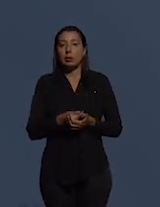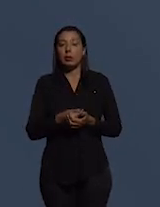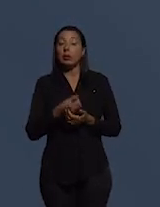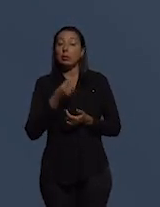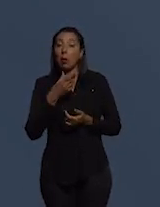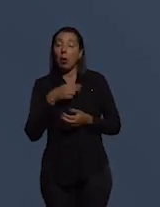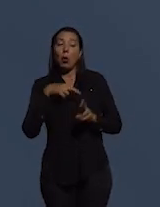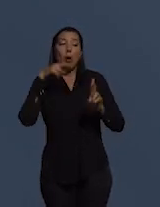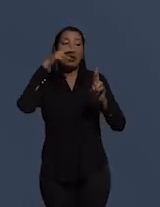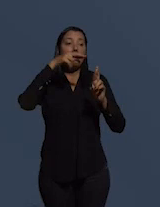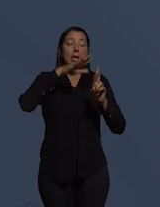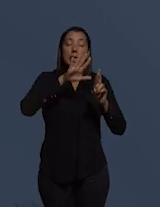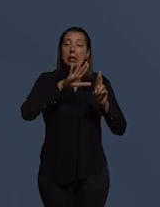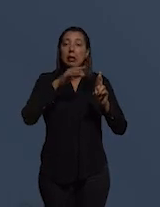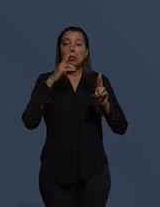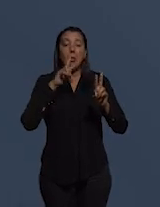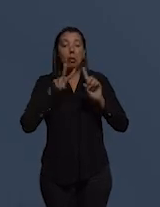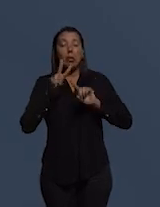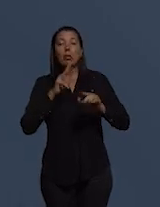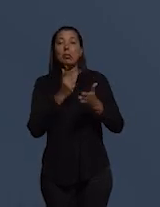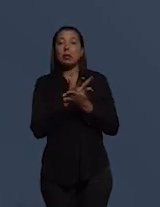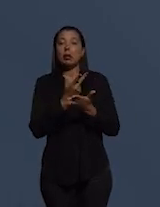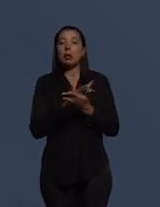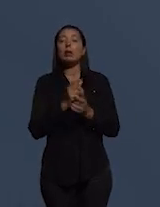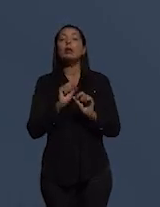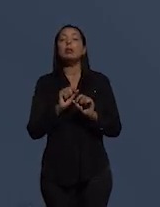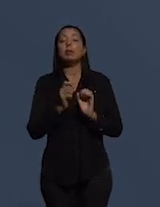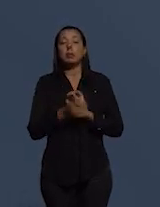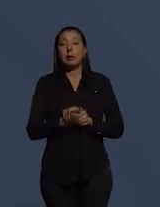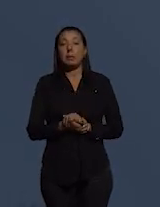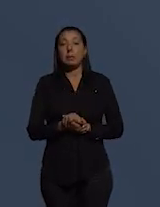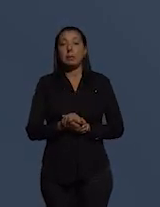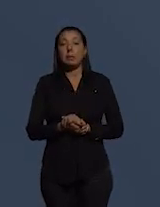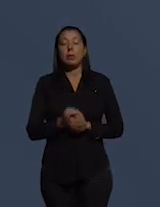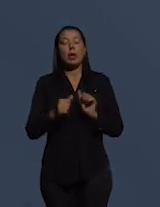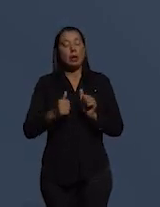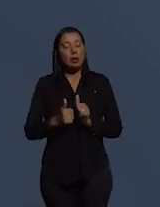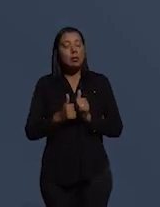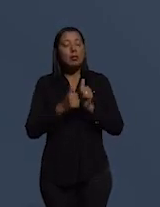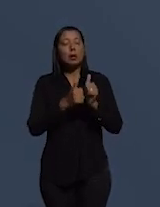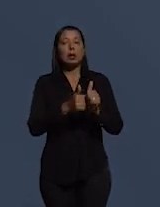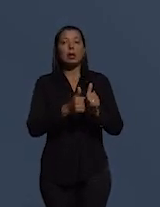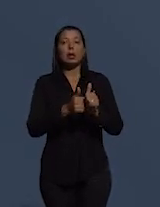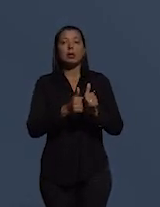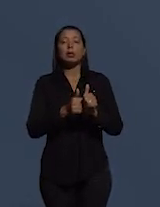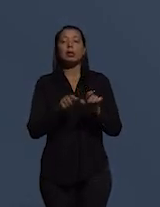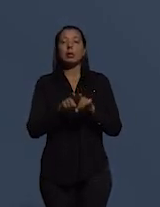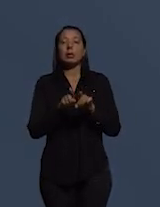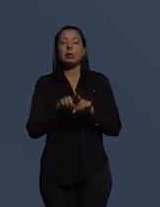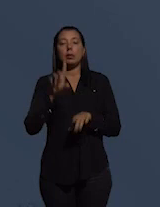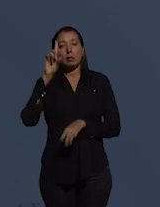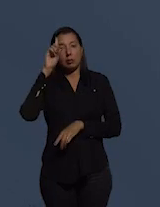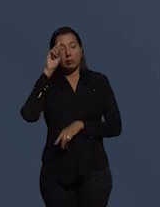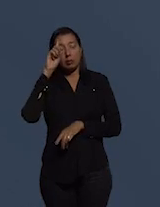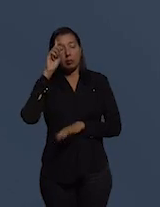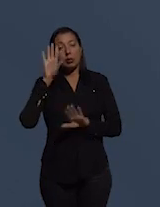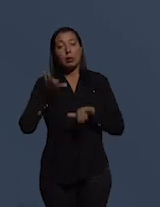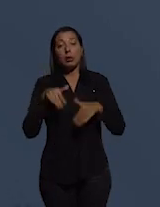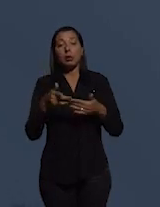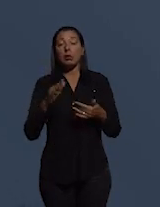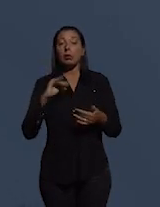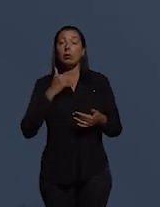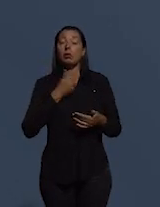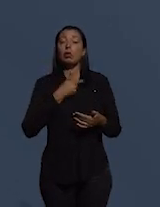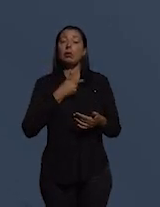referir aqui episódios deprimentes que nós temos acompanhado na mídia diariamente, então, nós